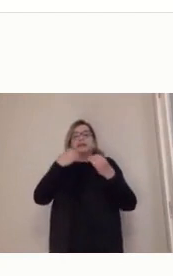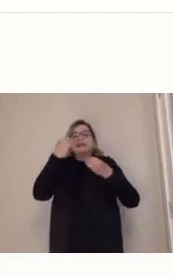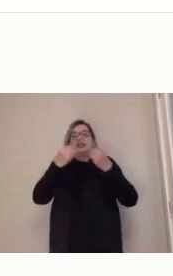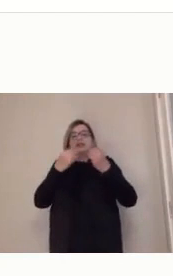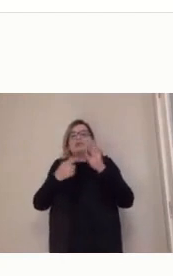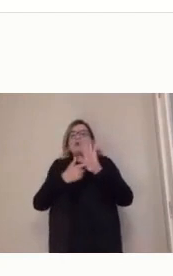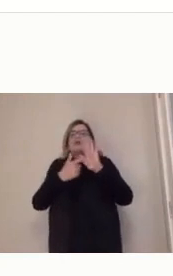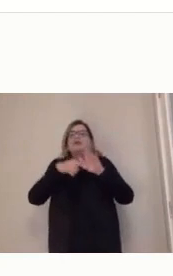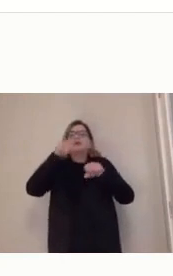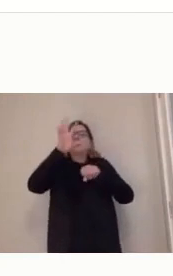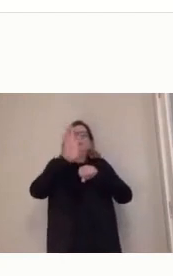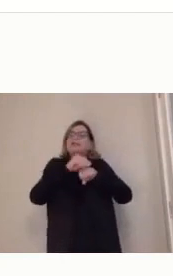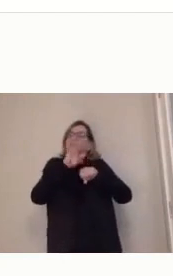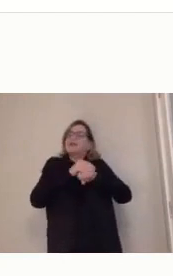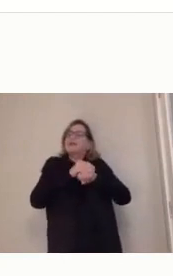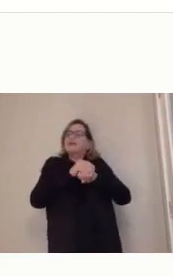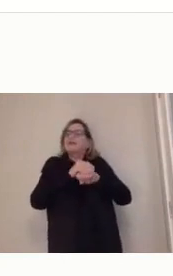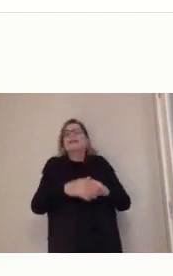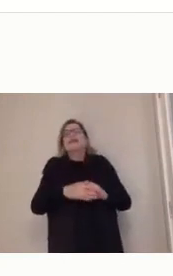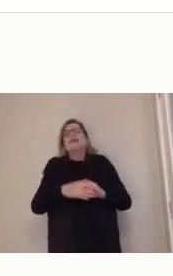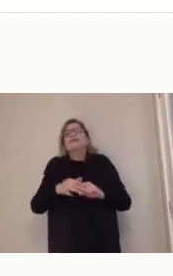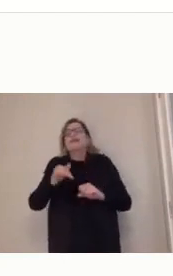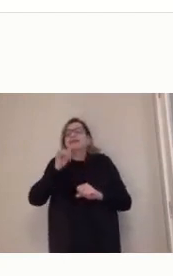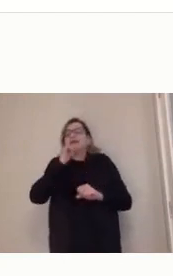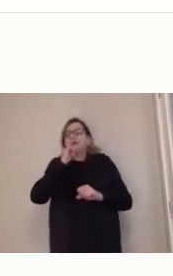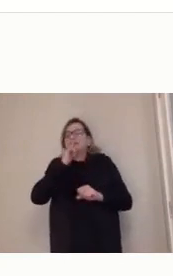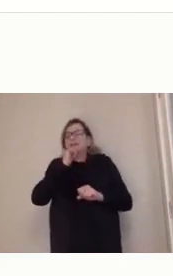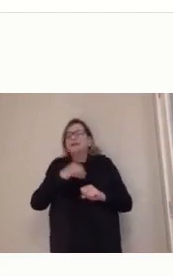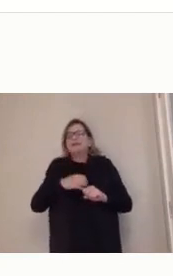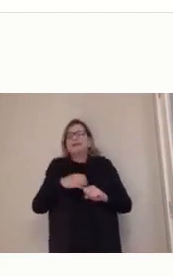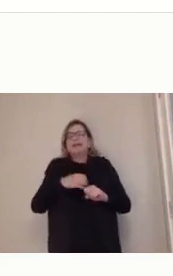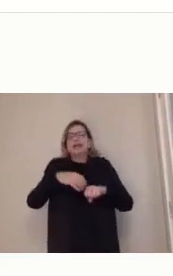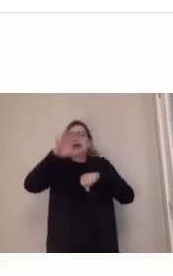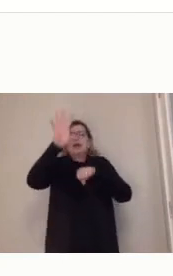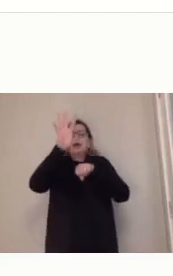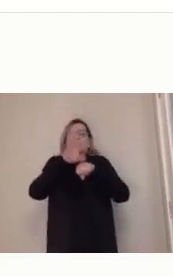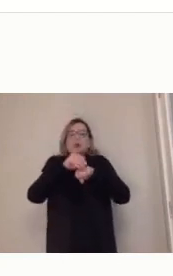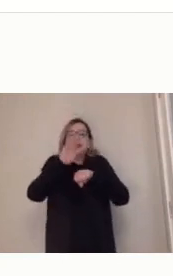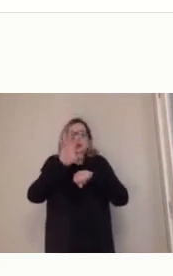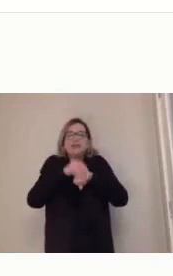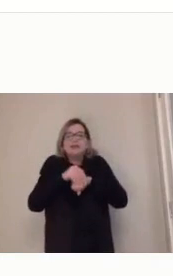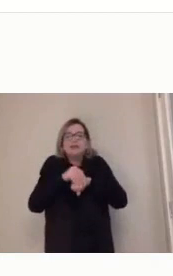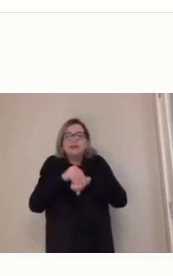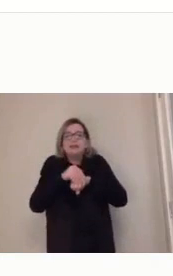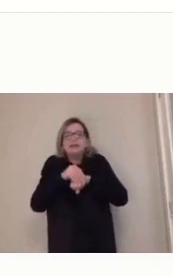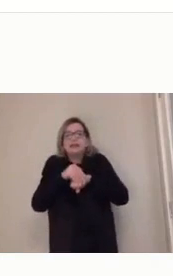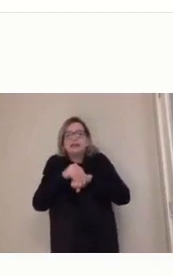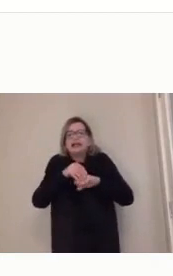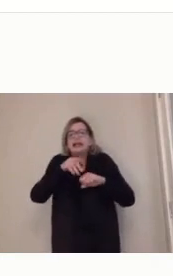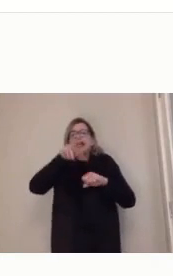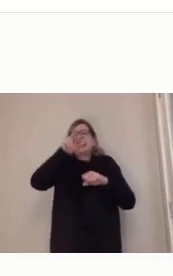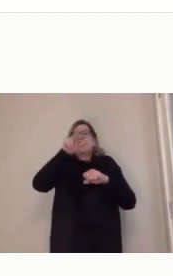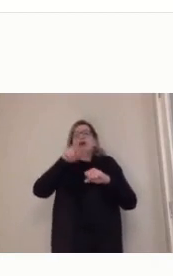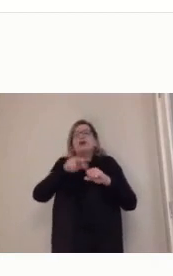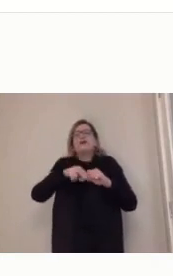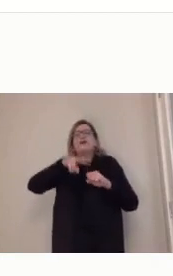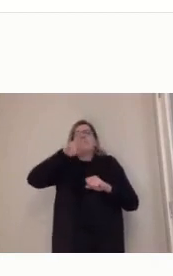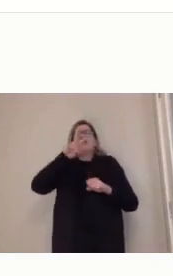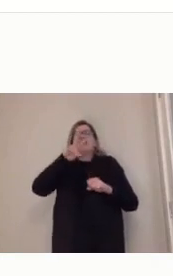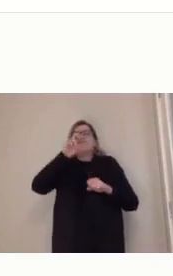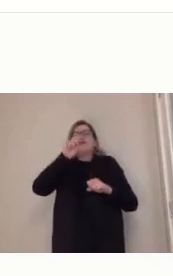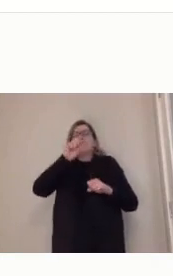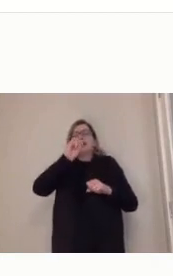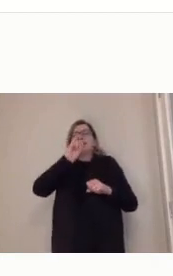conhecimento, é, ele é uma forma vacicular, no qual não há ramificações,